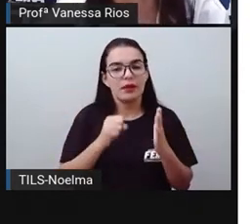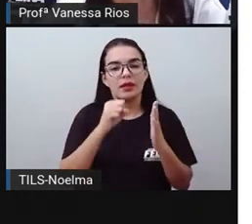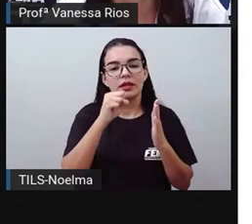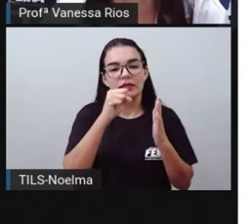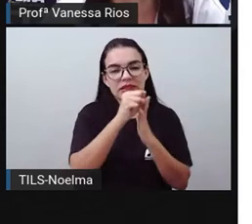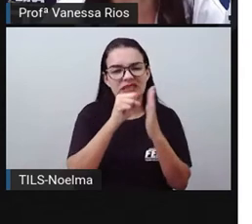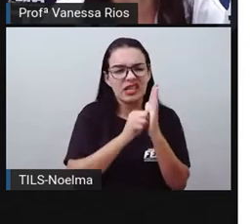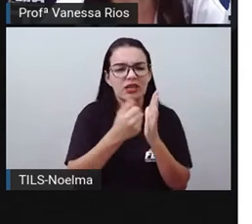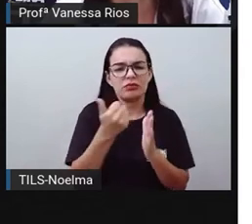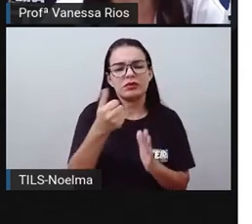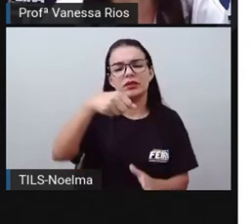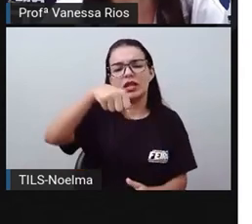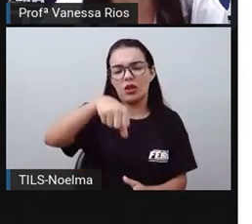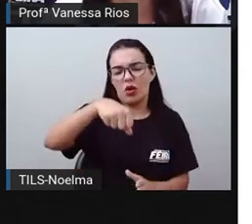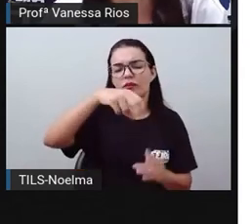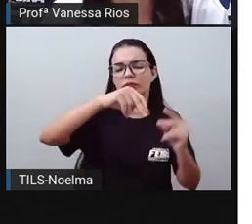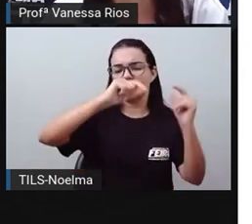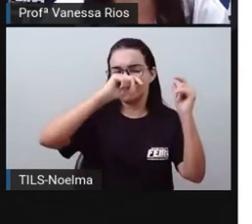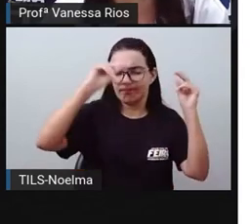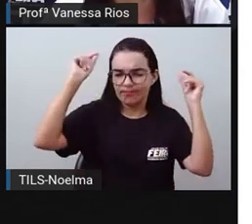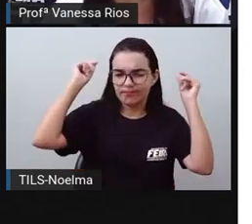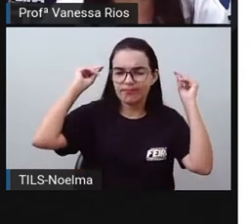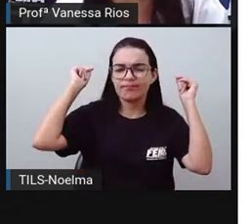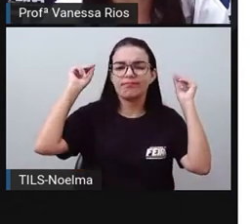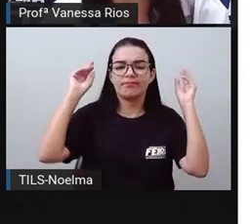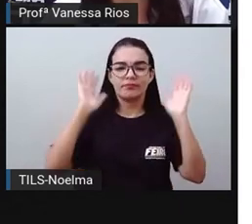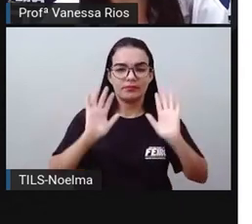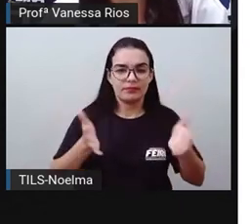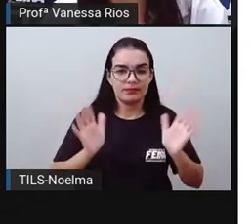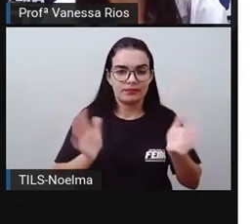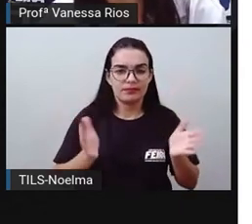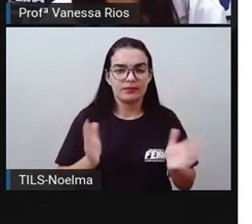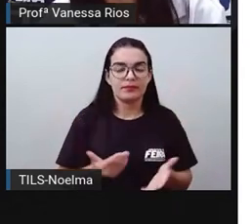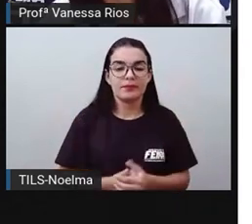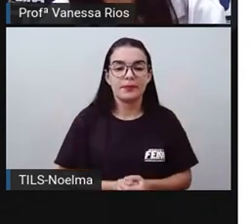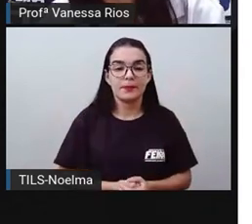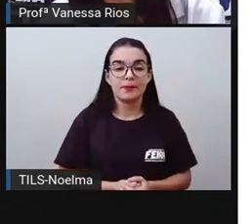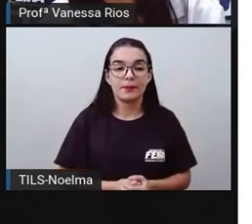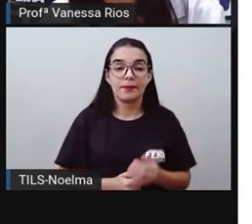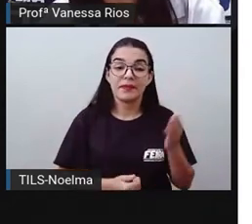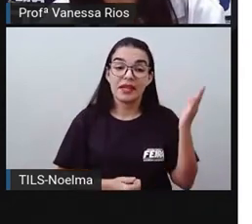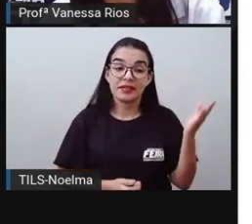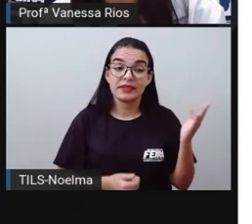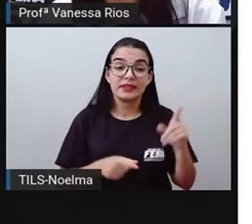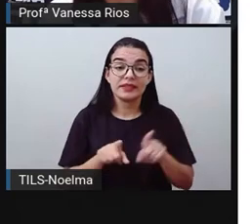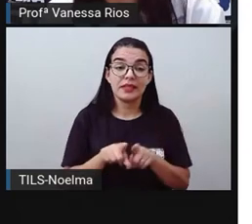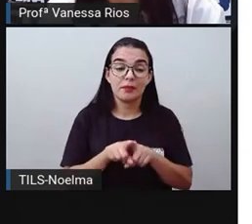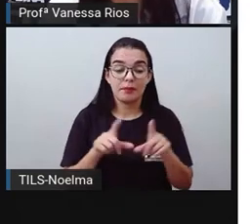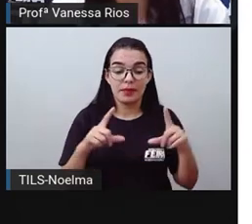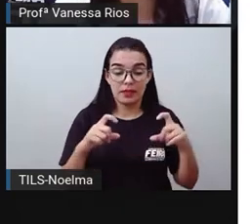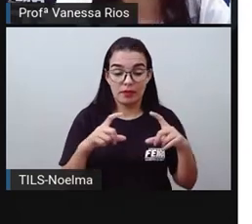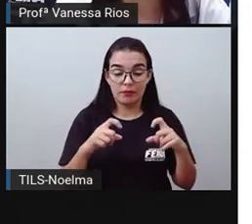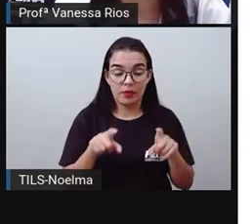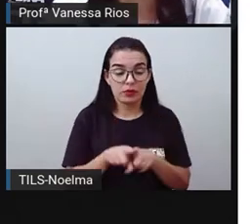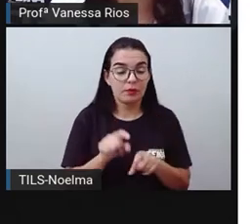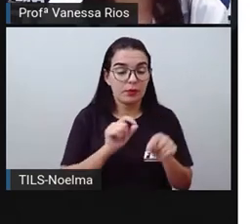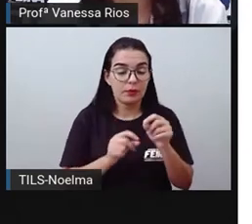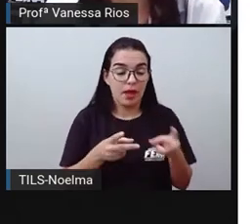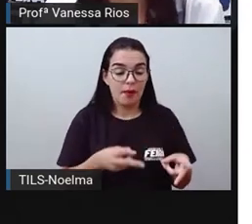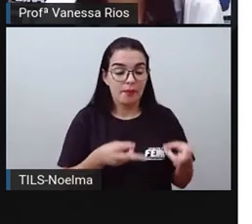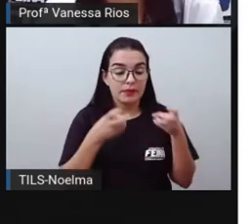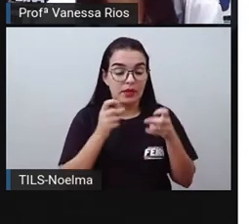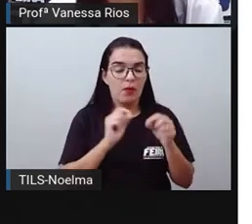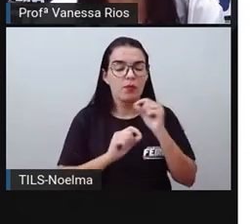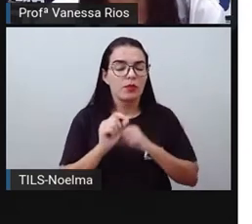aí a séculos passados. E nesta imagem aí, a gente não observa quais são